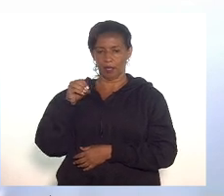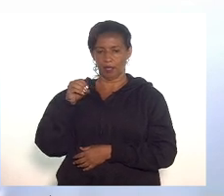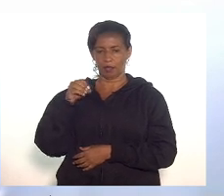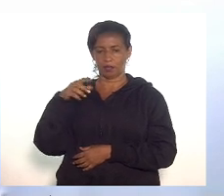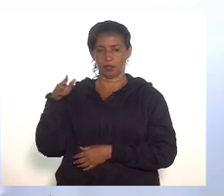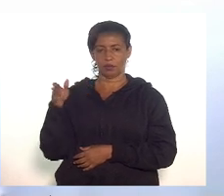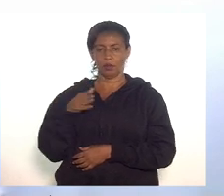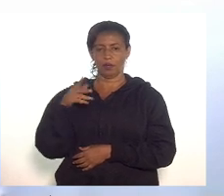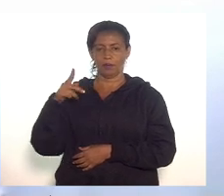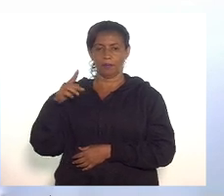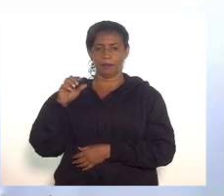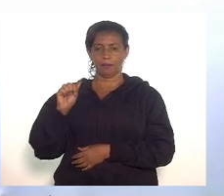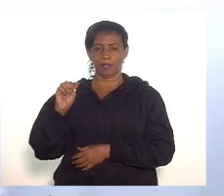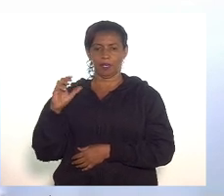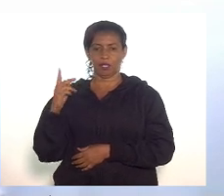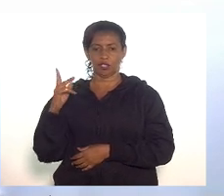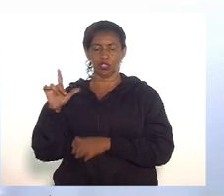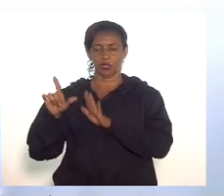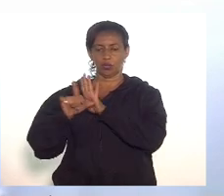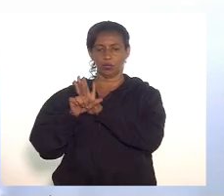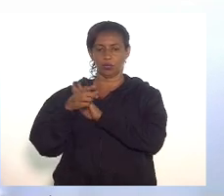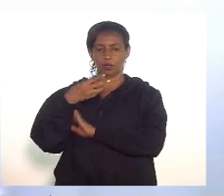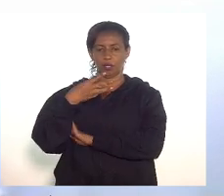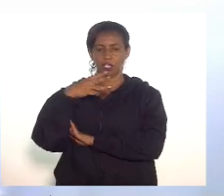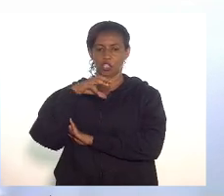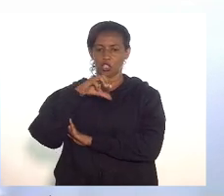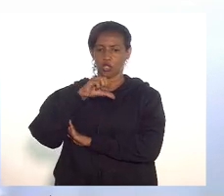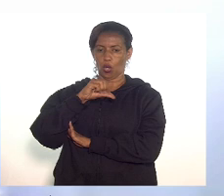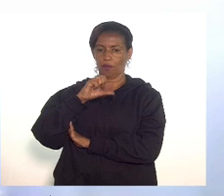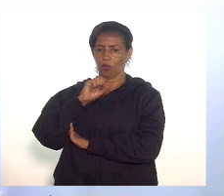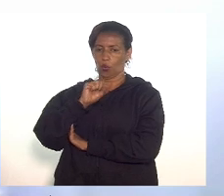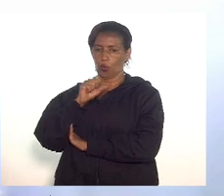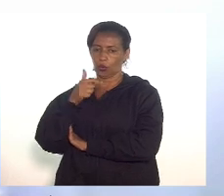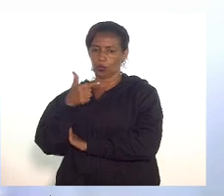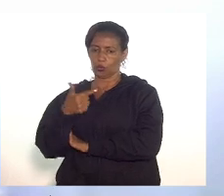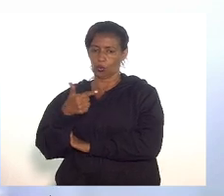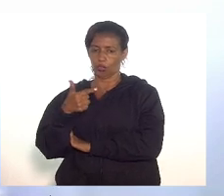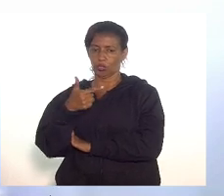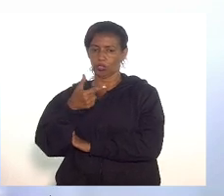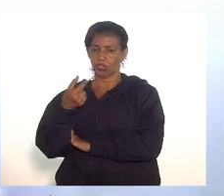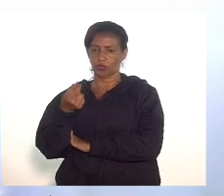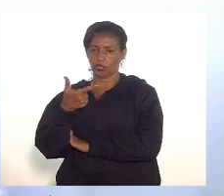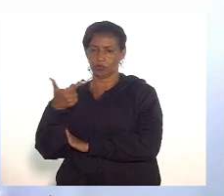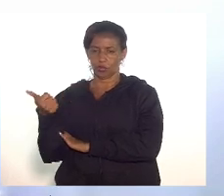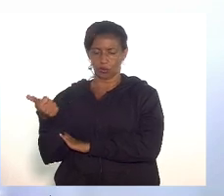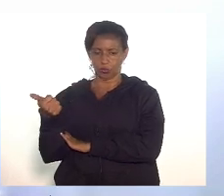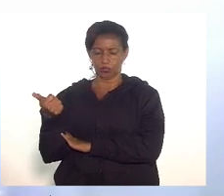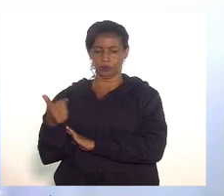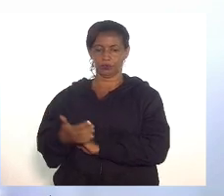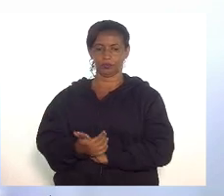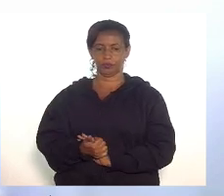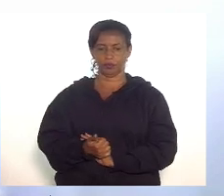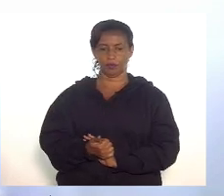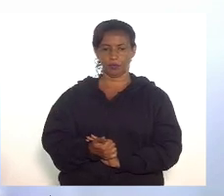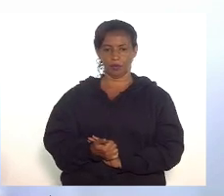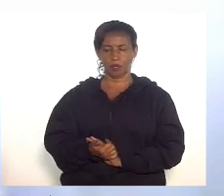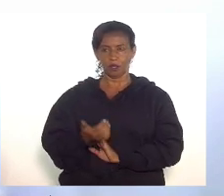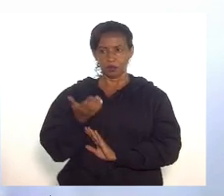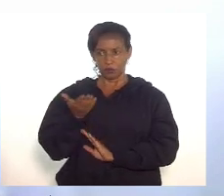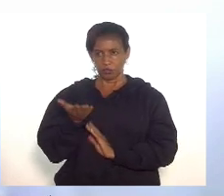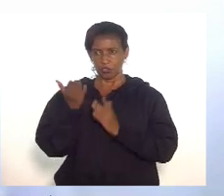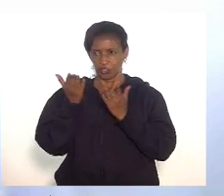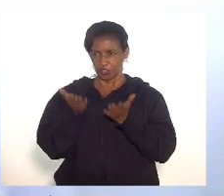tratando do projeto de lei 3982 de 2021. Vossa excelência já havia